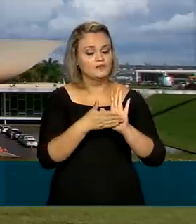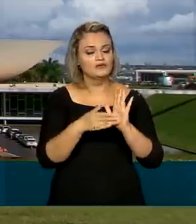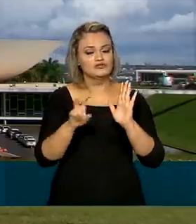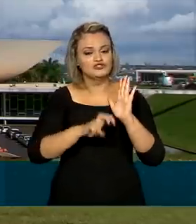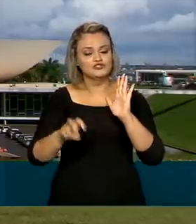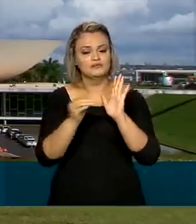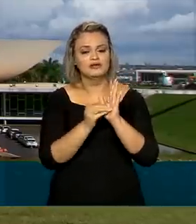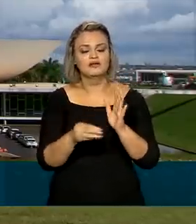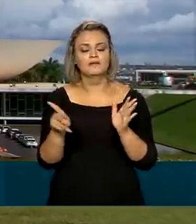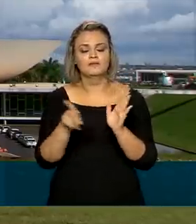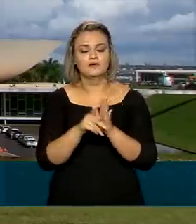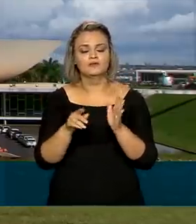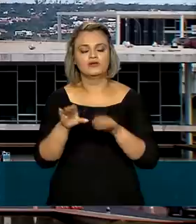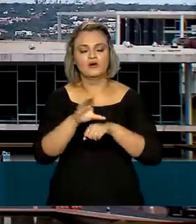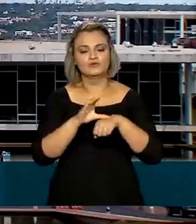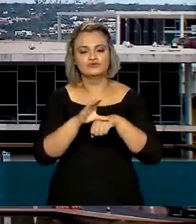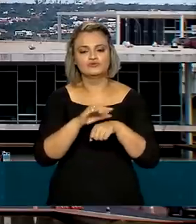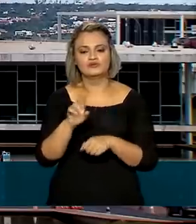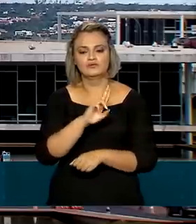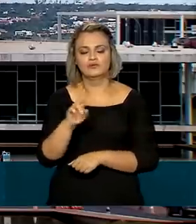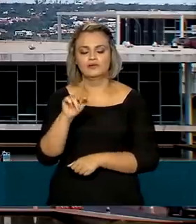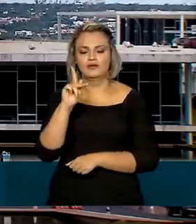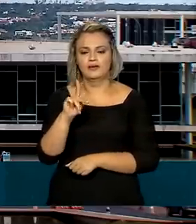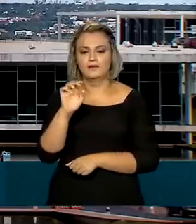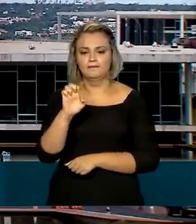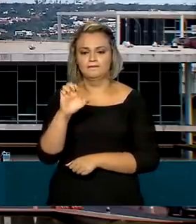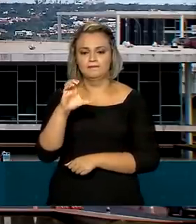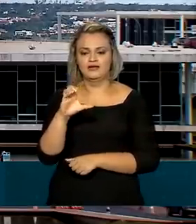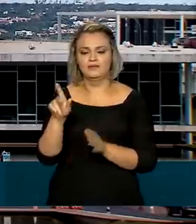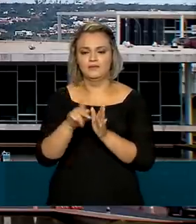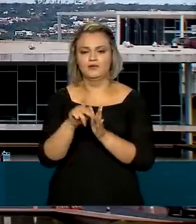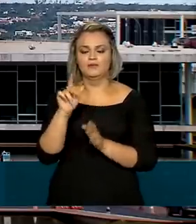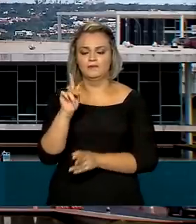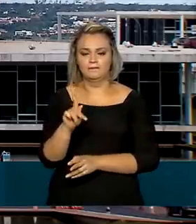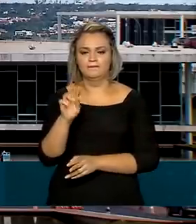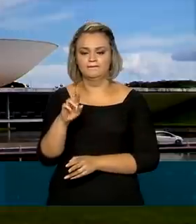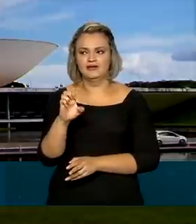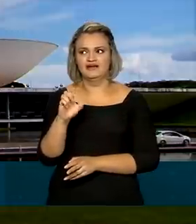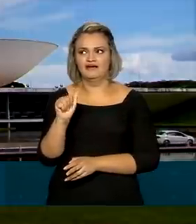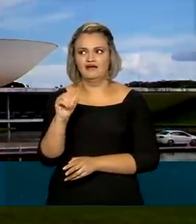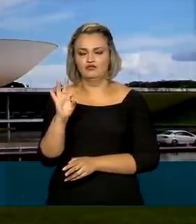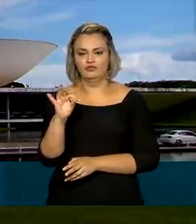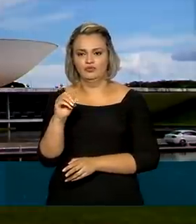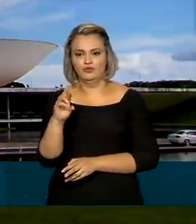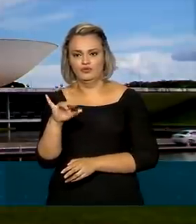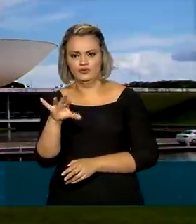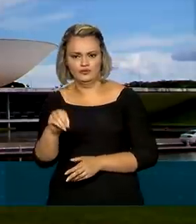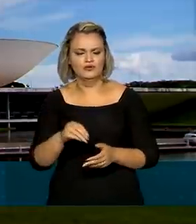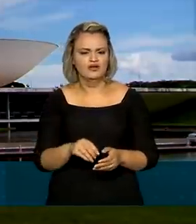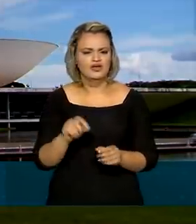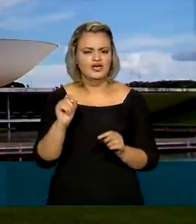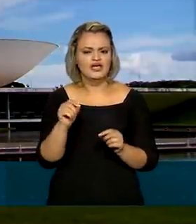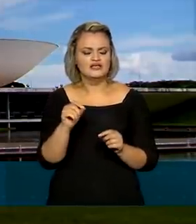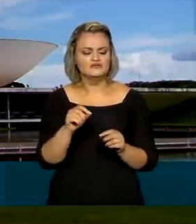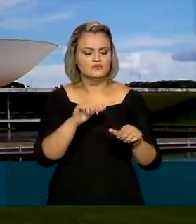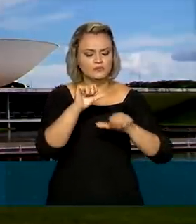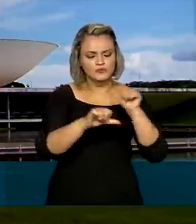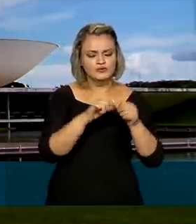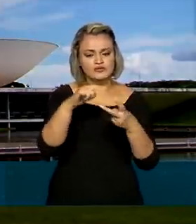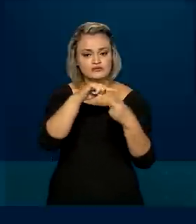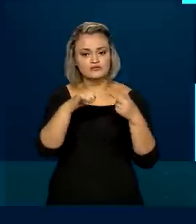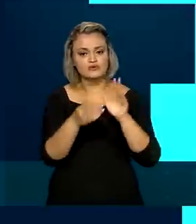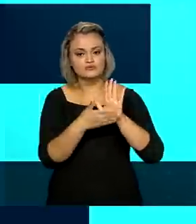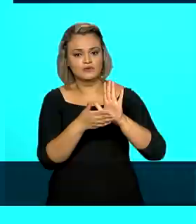emenda à Constituição, conhecida como PEC dos Precatórios. Os recursos adicionais têm origem em duas mudanças